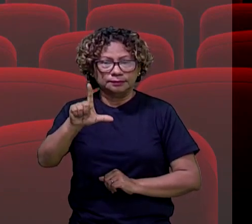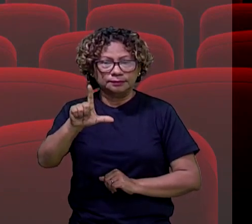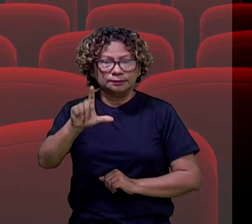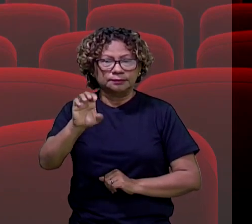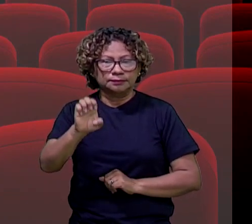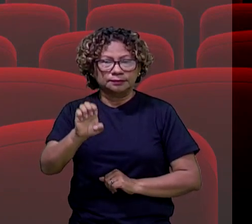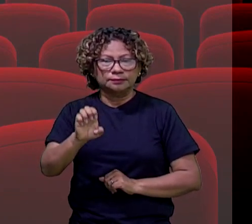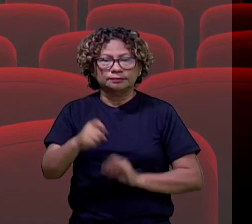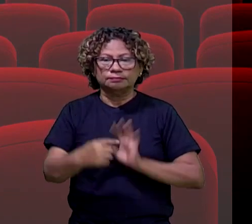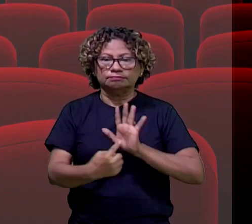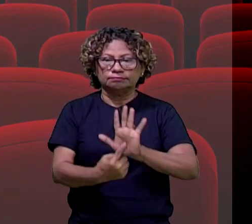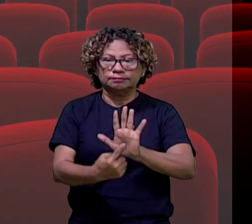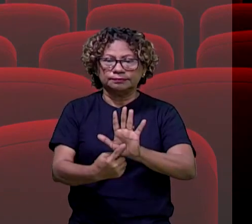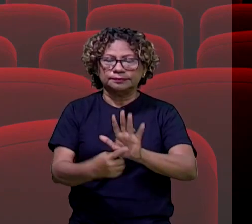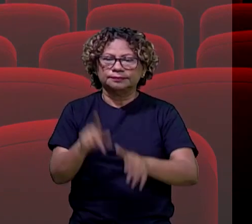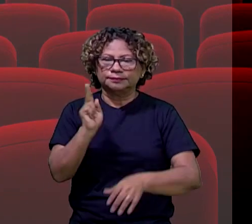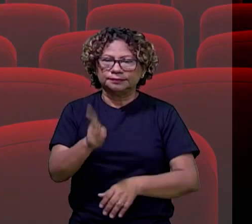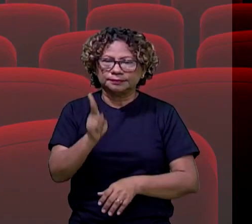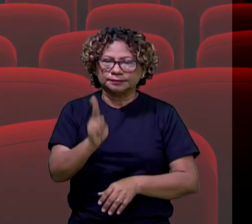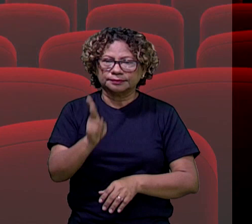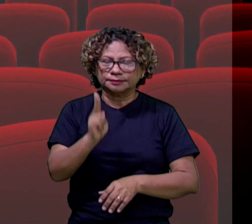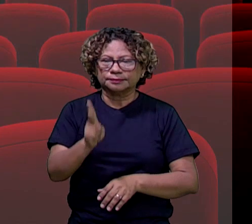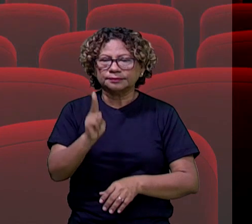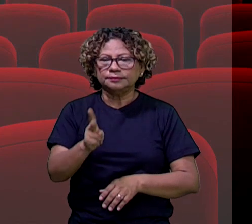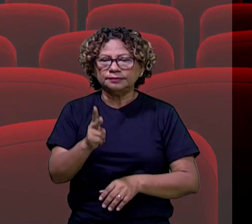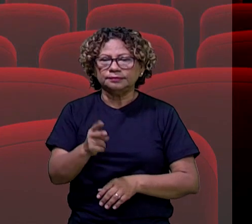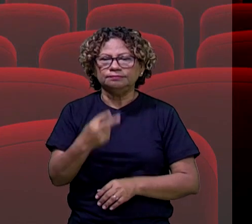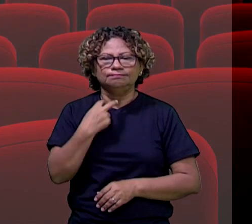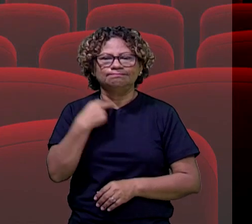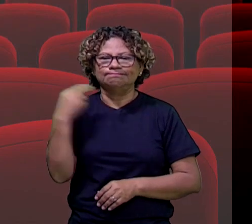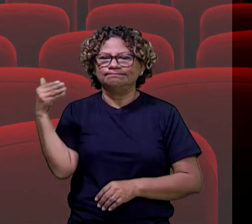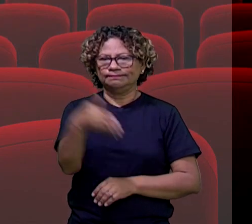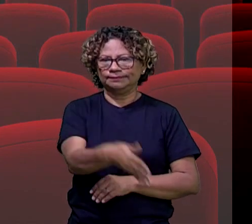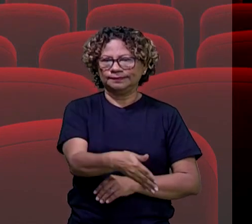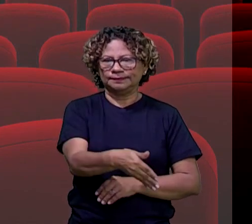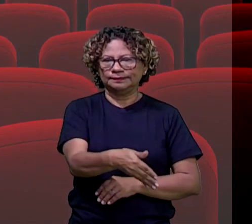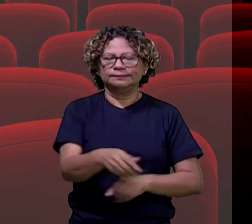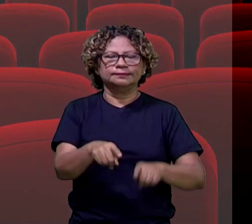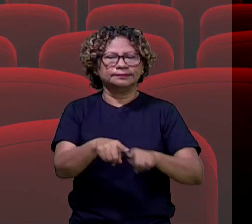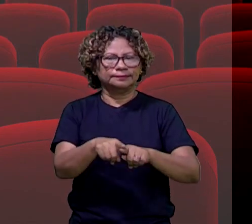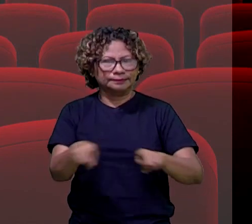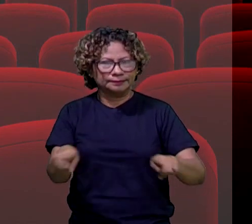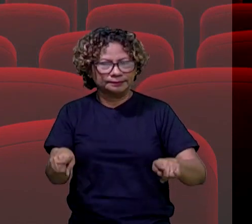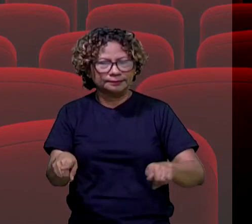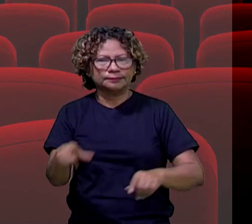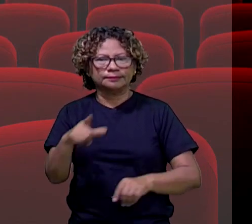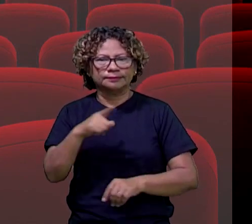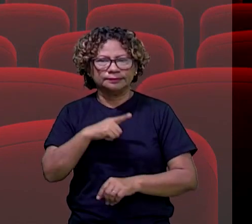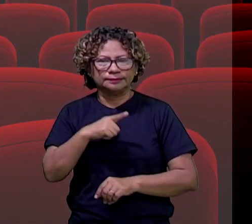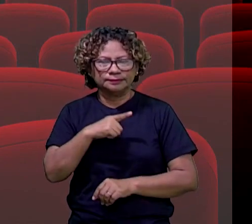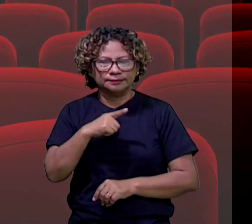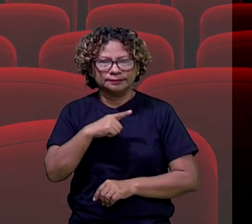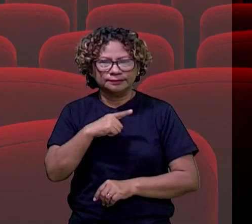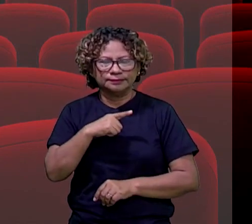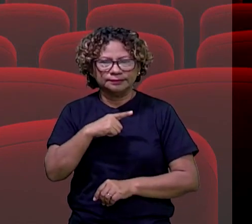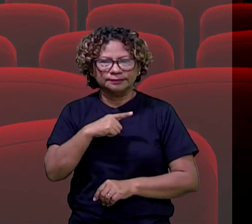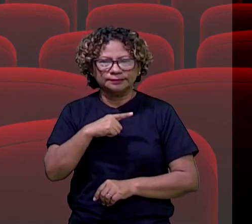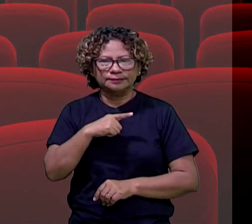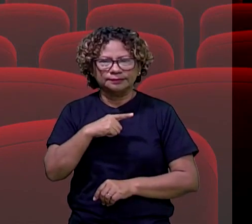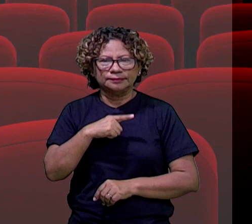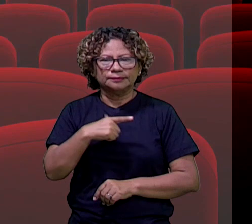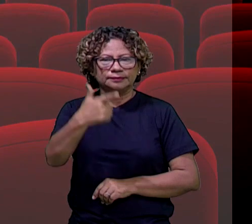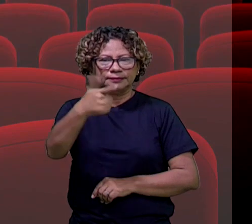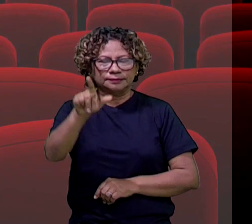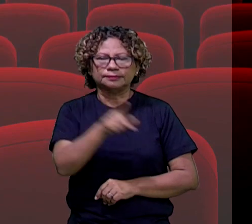momento de apresentação com vocês, não pôde estar aqui comigo hoje, né? Mas a gente conta aí com a presença dela e também provavelmente de